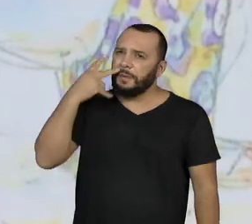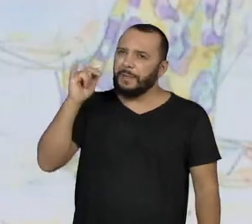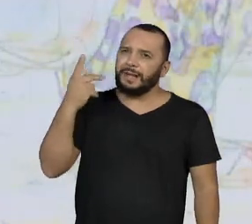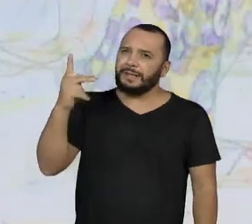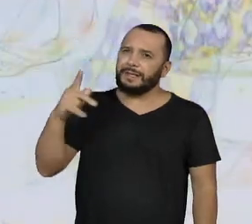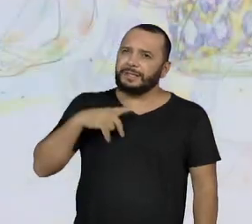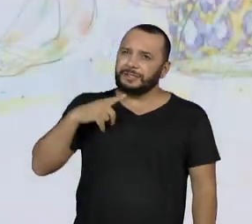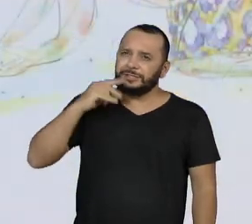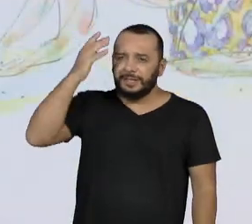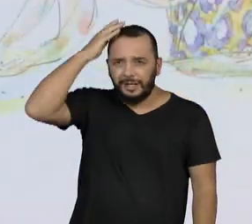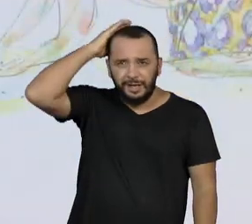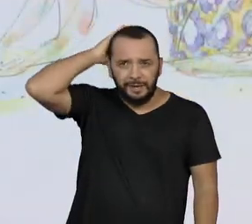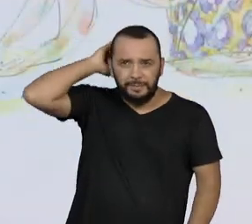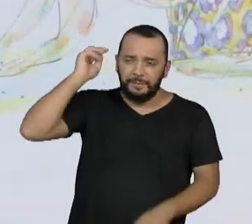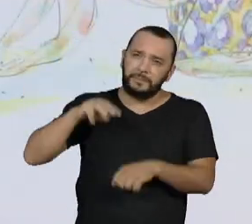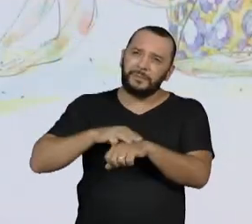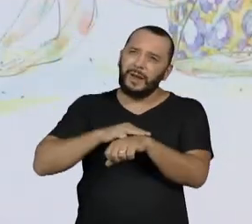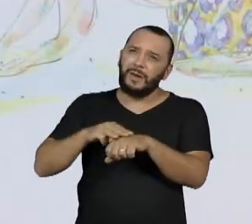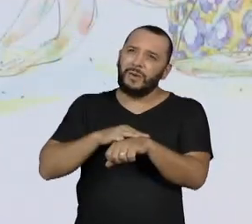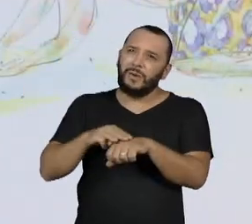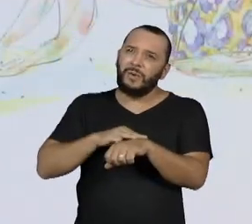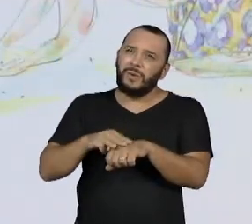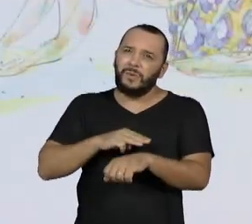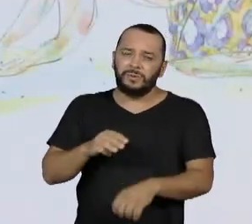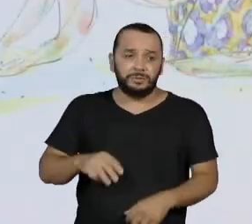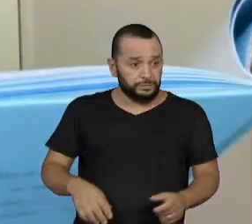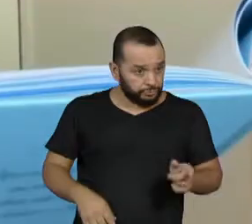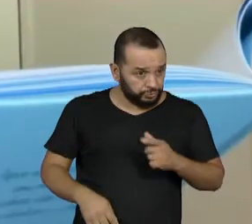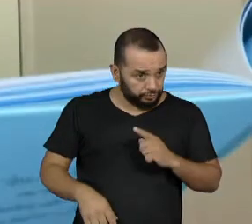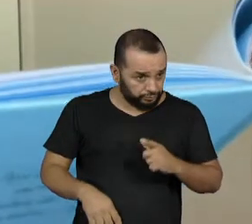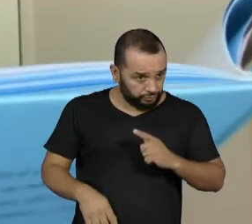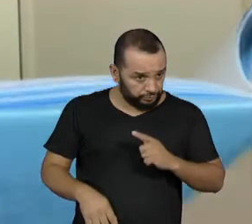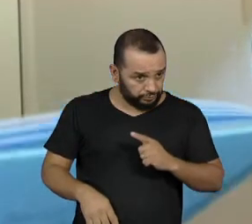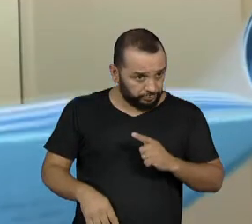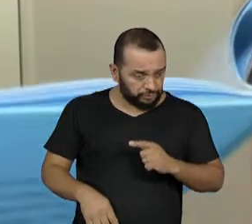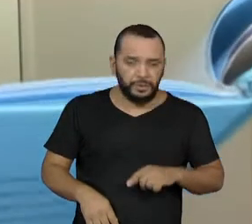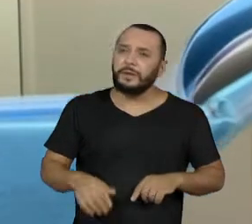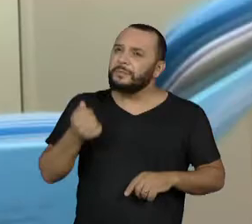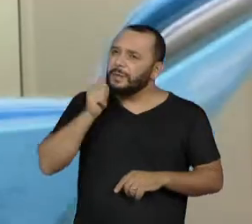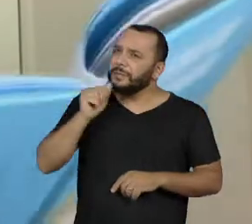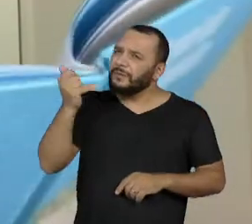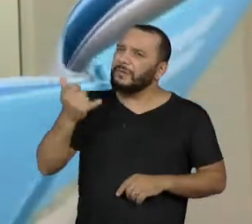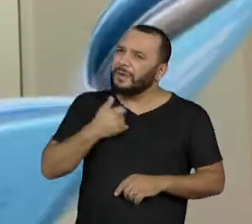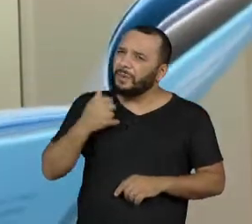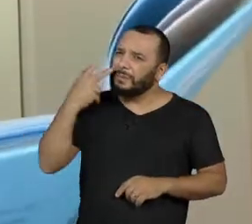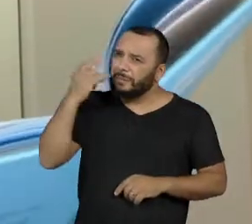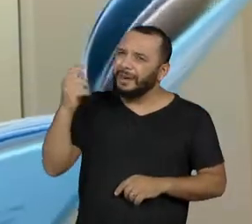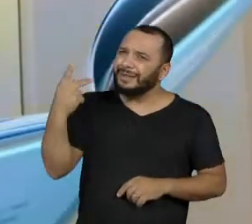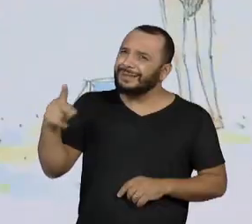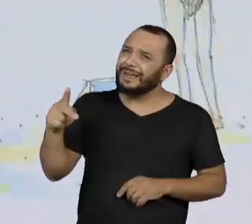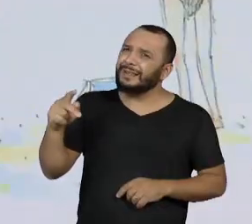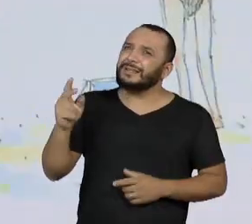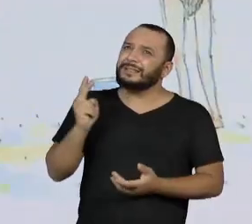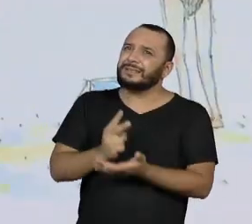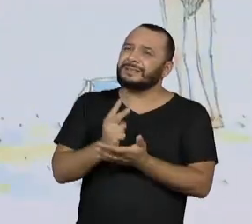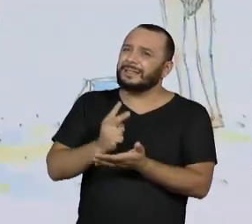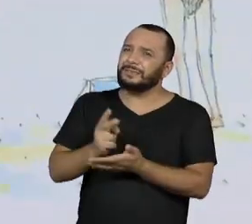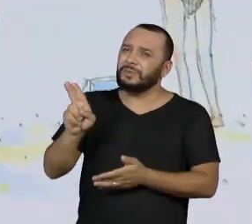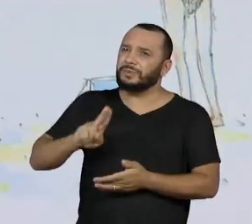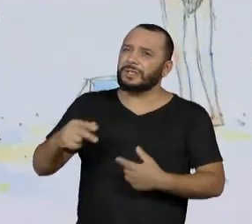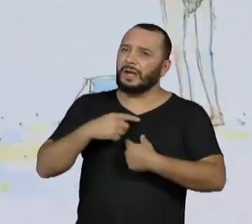usava